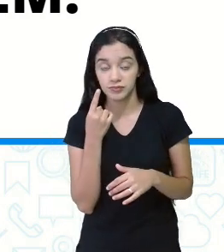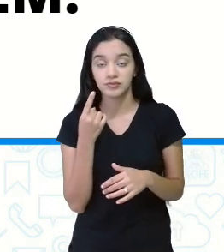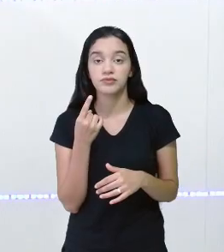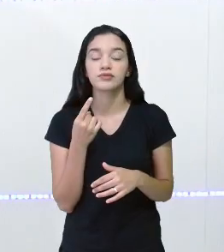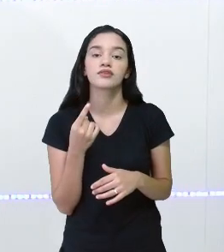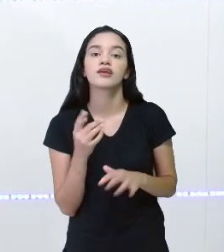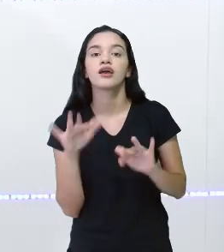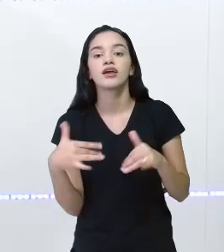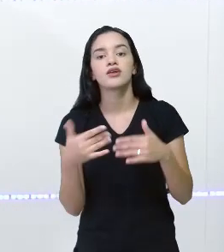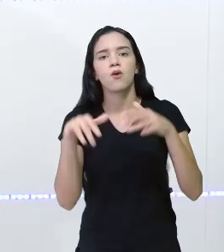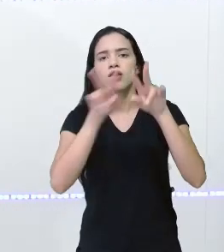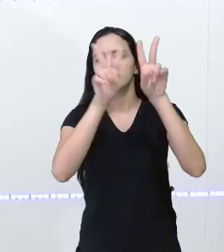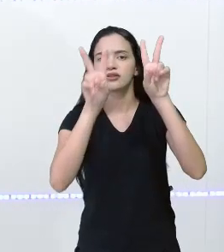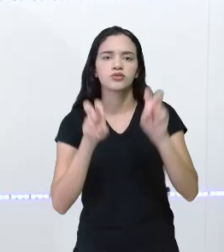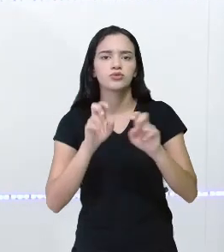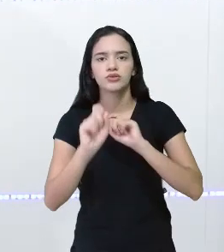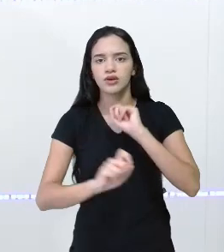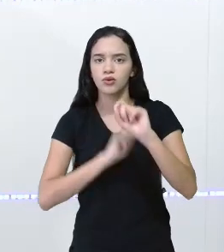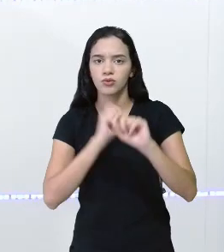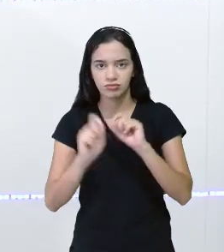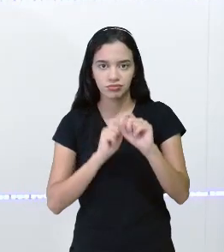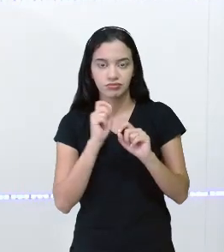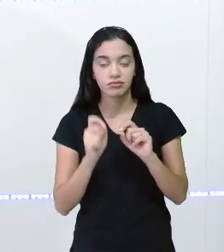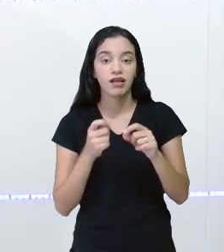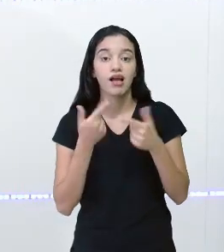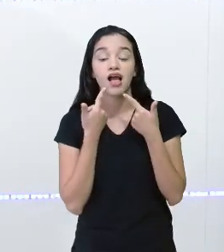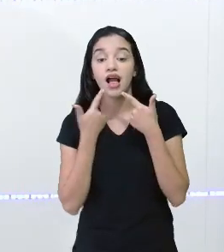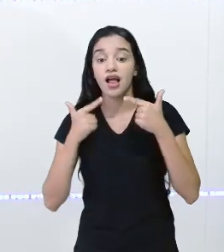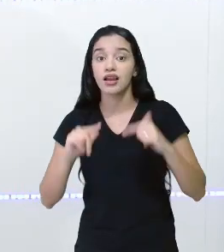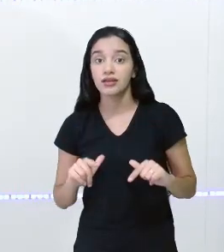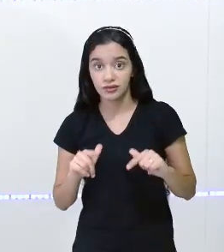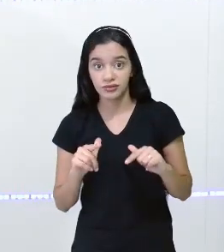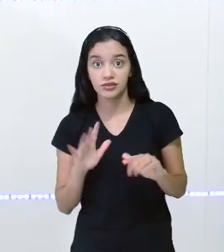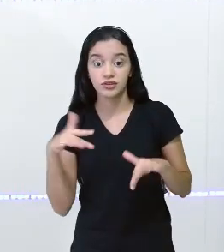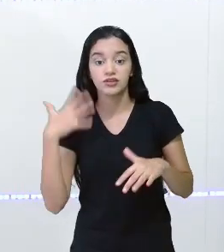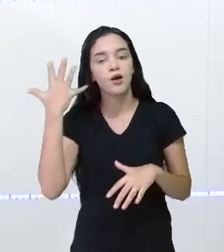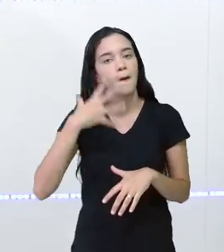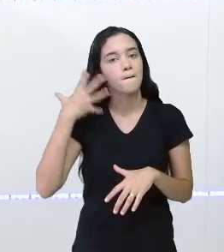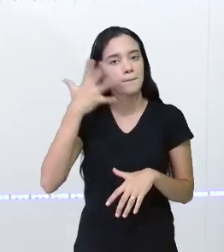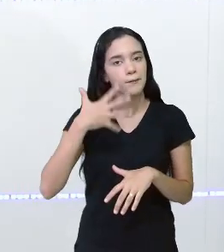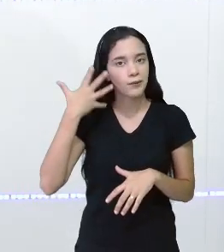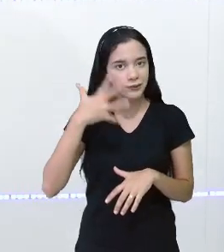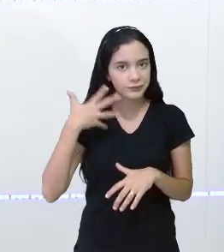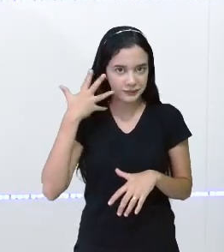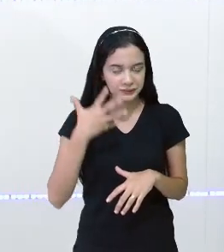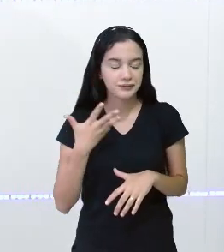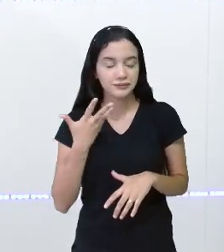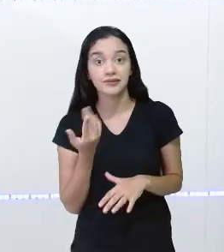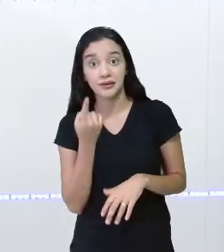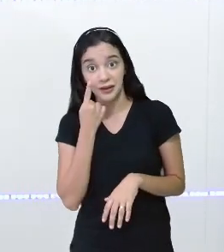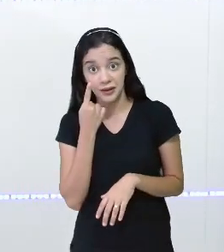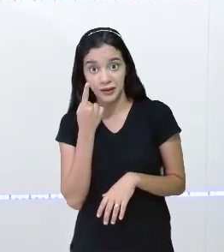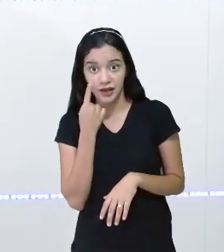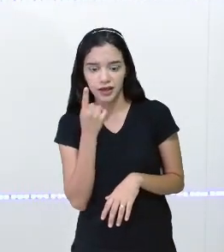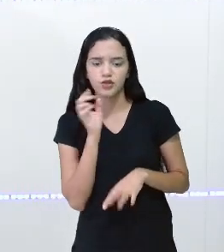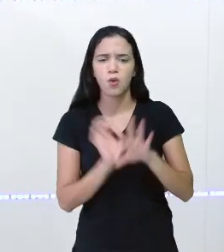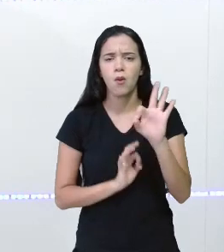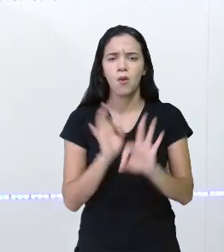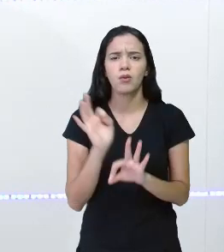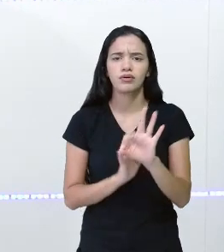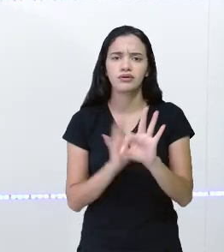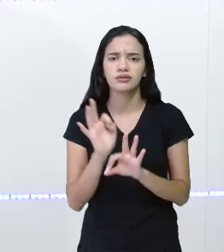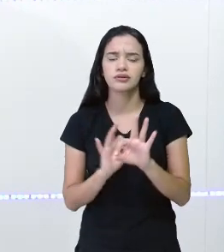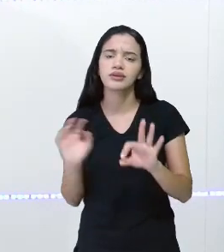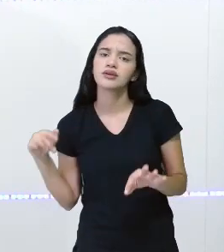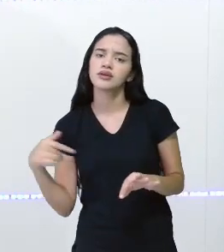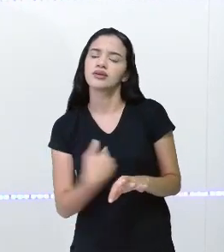esse assunto, ele faz parte da linguagem da música. Então, olha aí, se prepara para